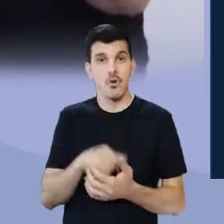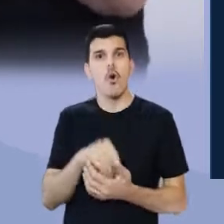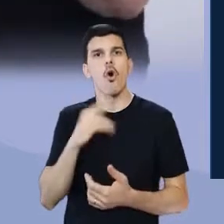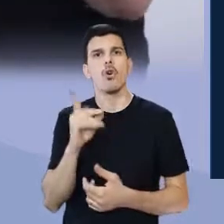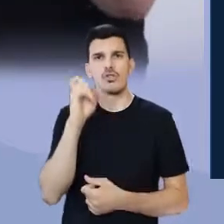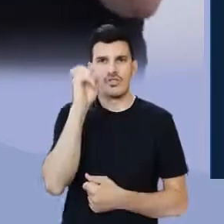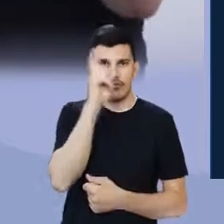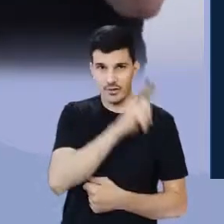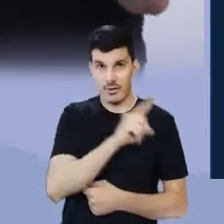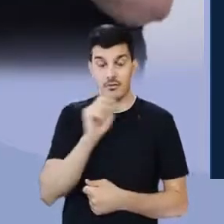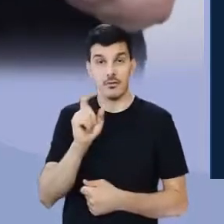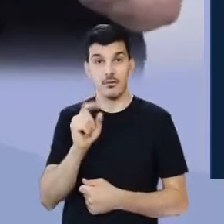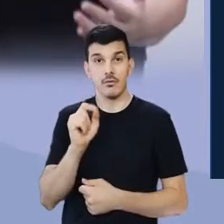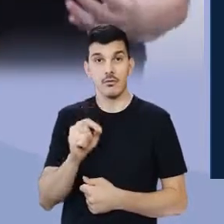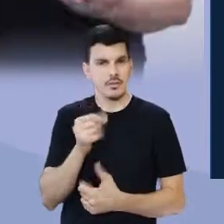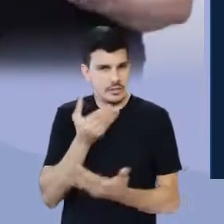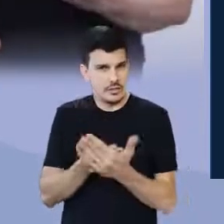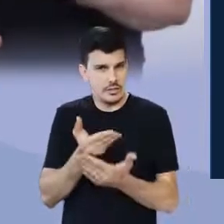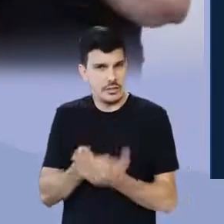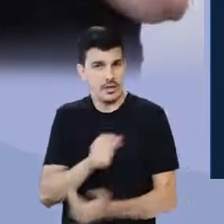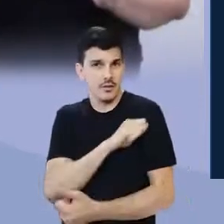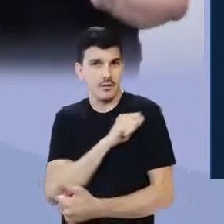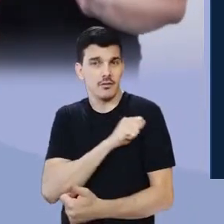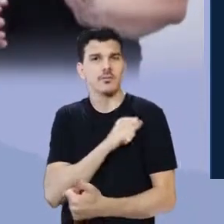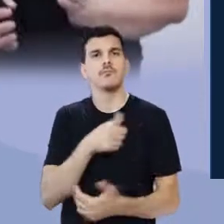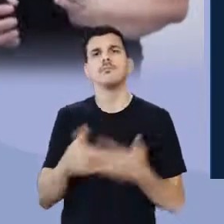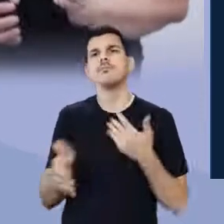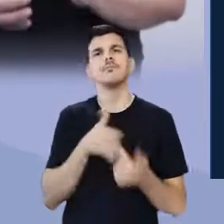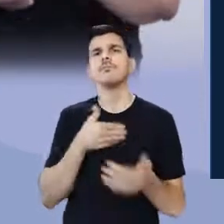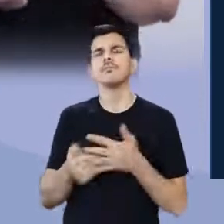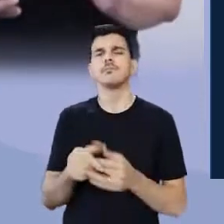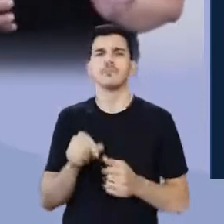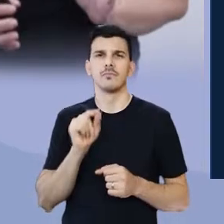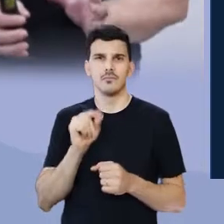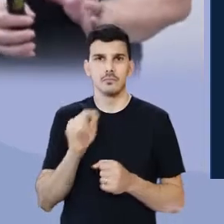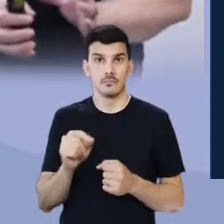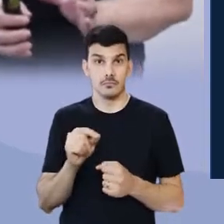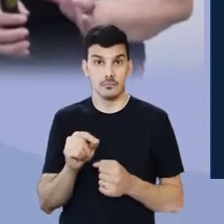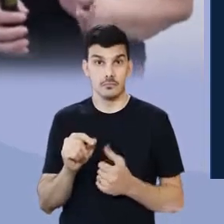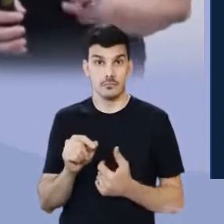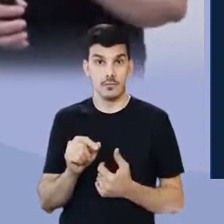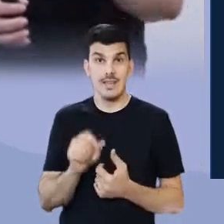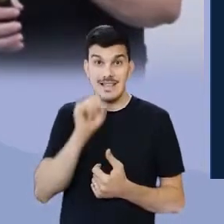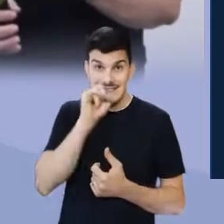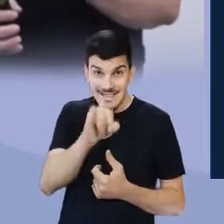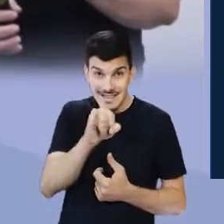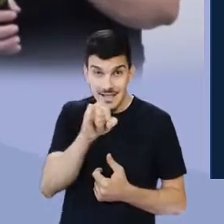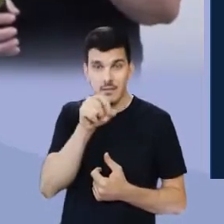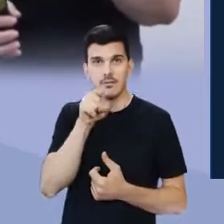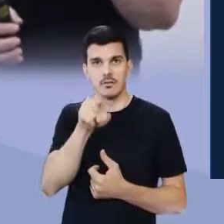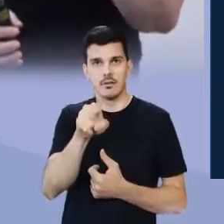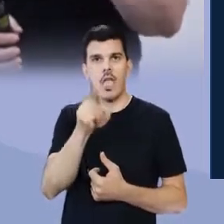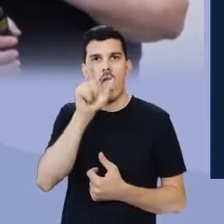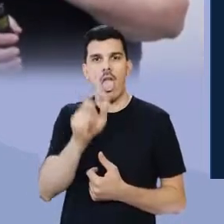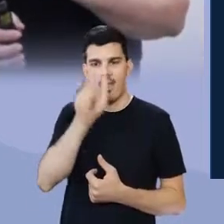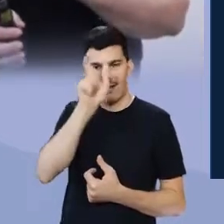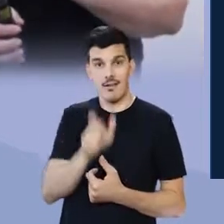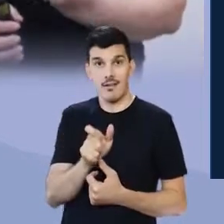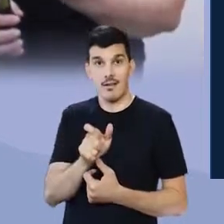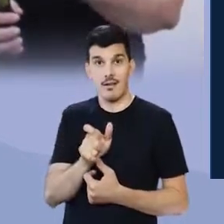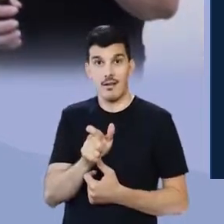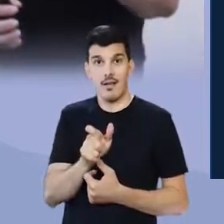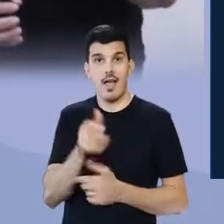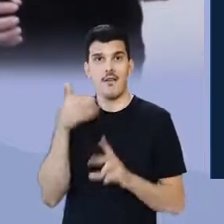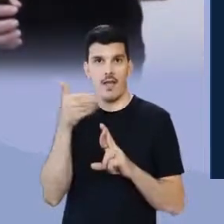das dificuldades de ser um estudante, não importa o que seja que você esteja falando, se você é o código,